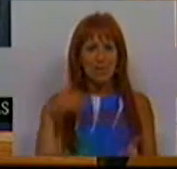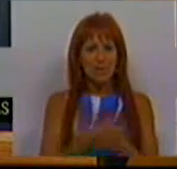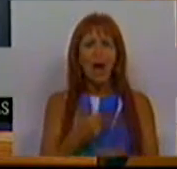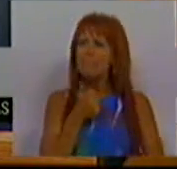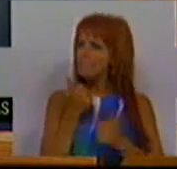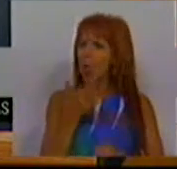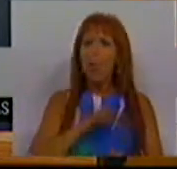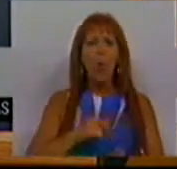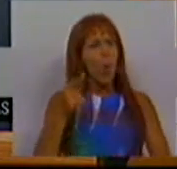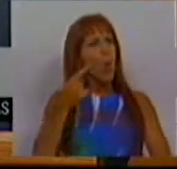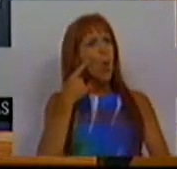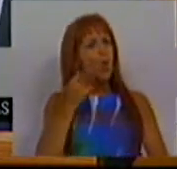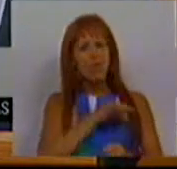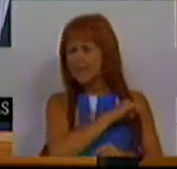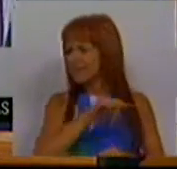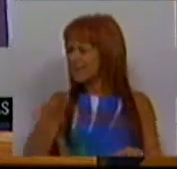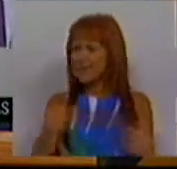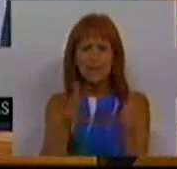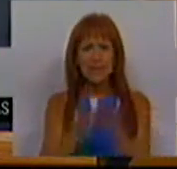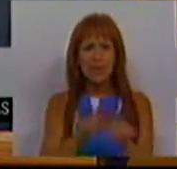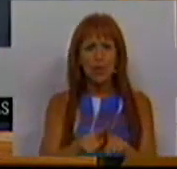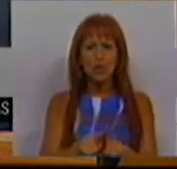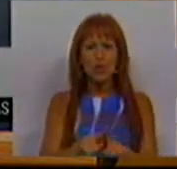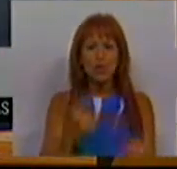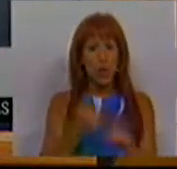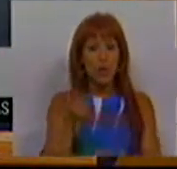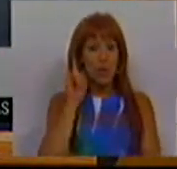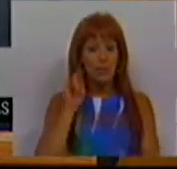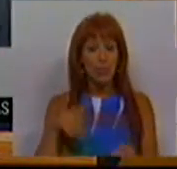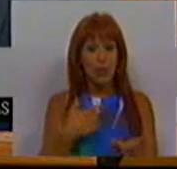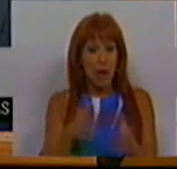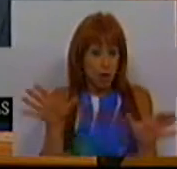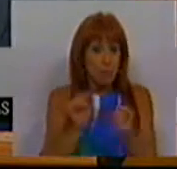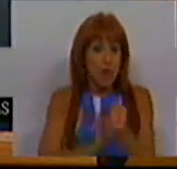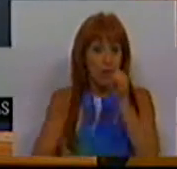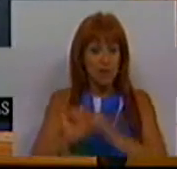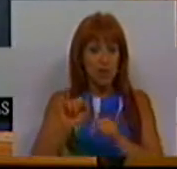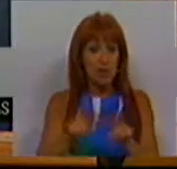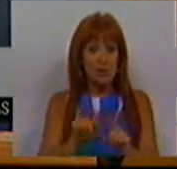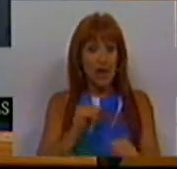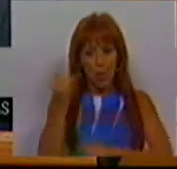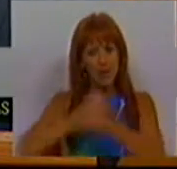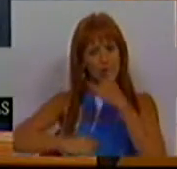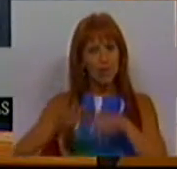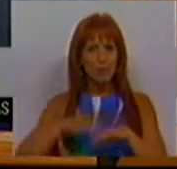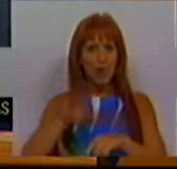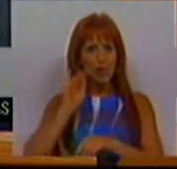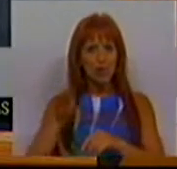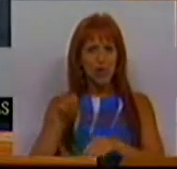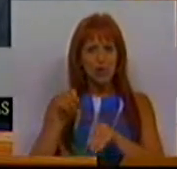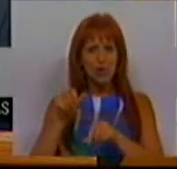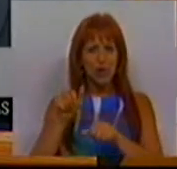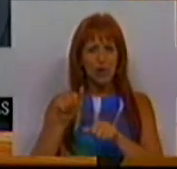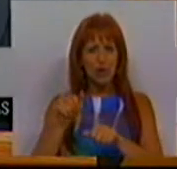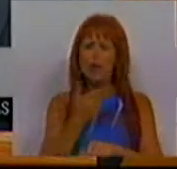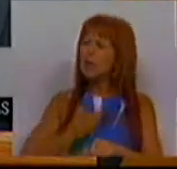útil para o conhecimento transversal das questões relevantes para as comunidades para as substituir pelos conselhos regionais